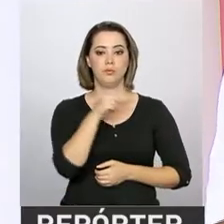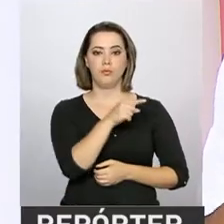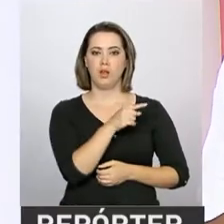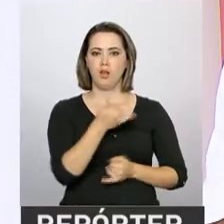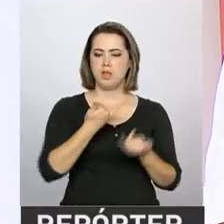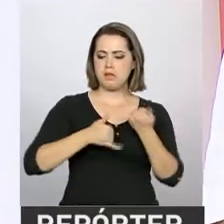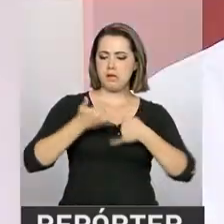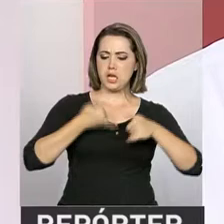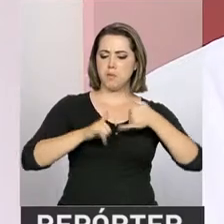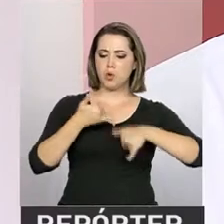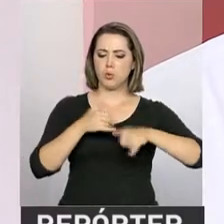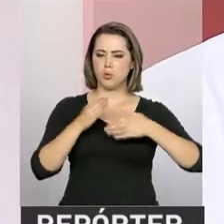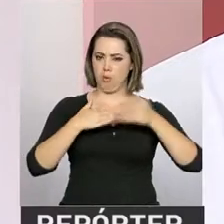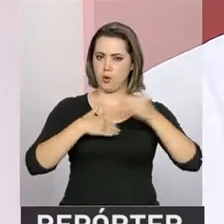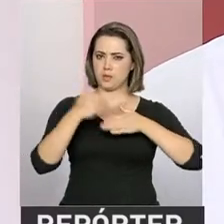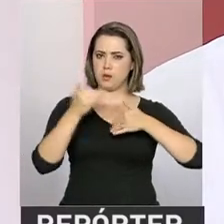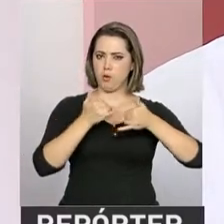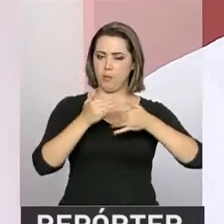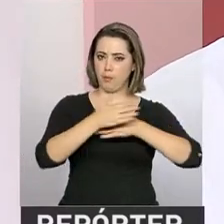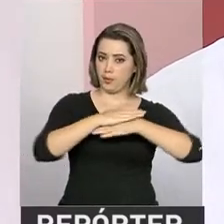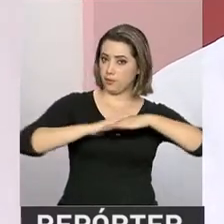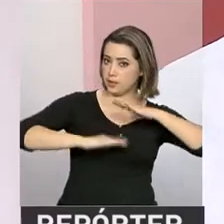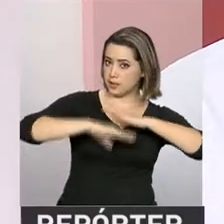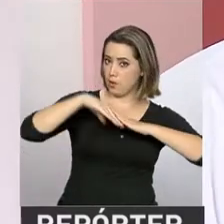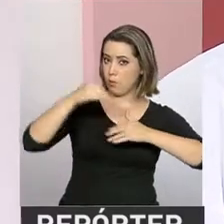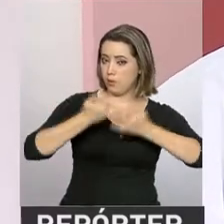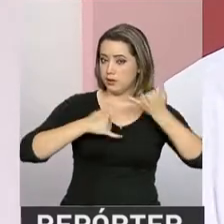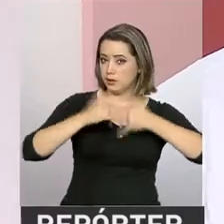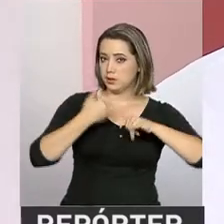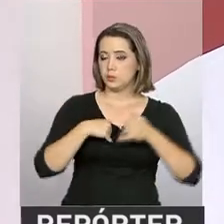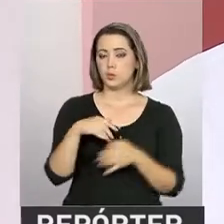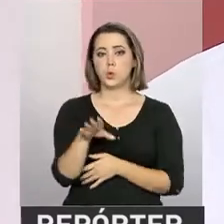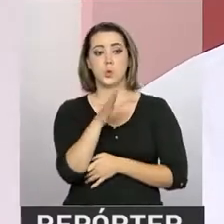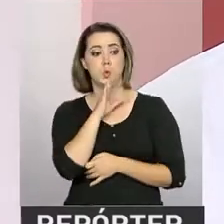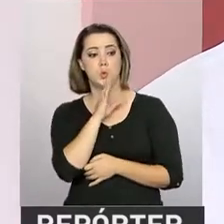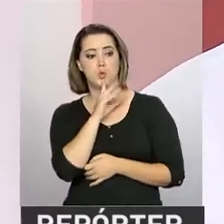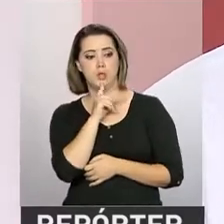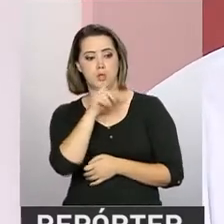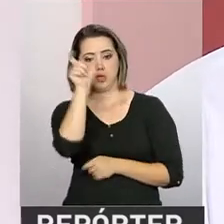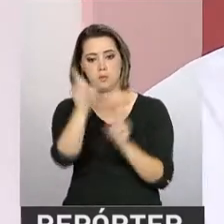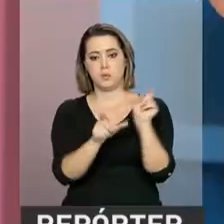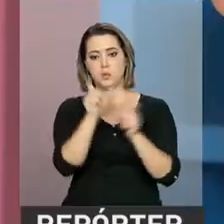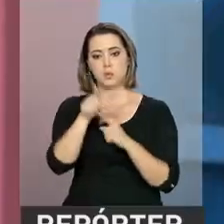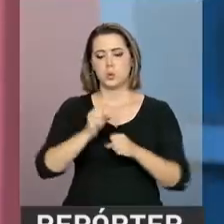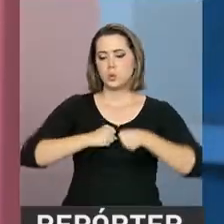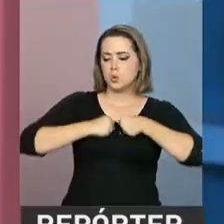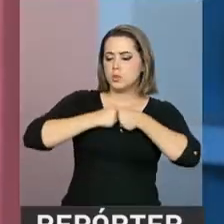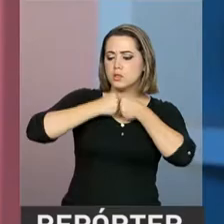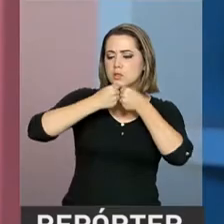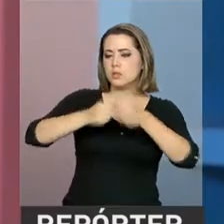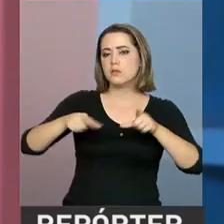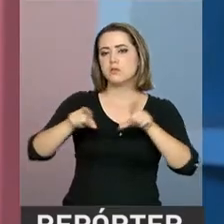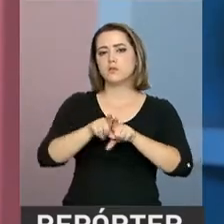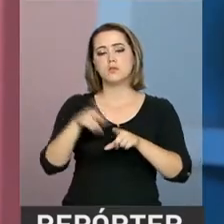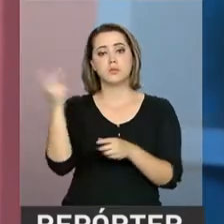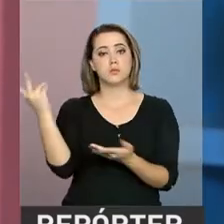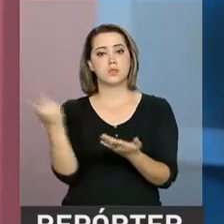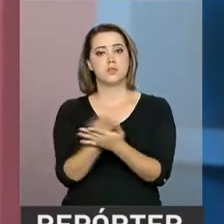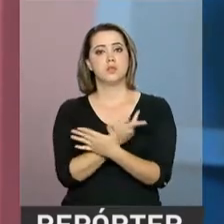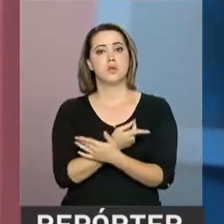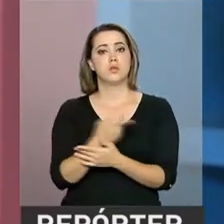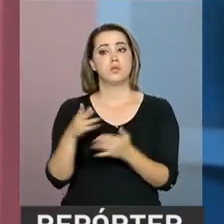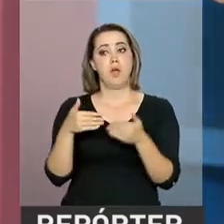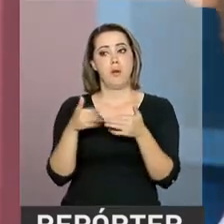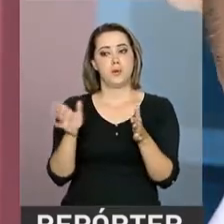químico Igor Ramon, o reconhecimento dos clientes foi um caminho natural ao esforço para realizar o sonho de